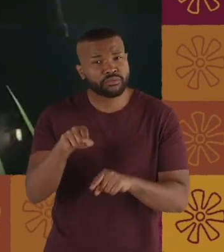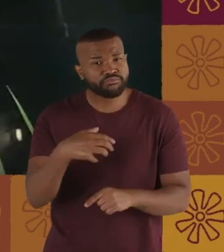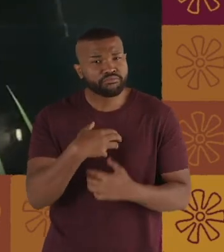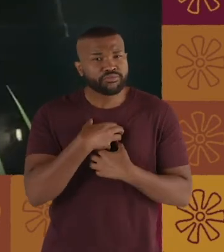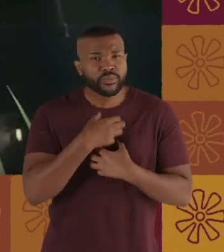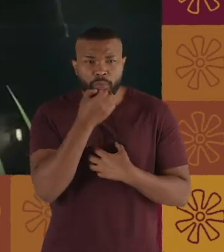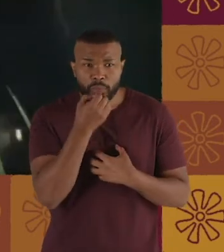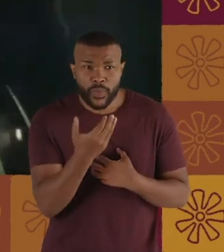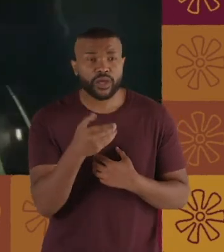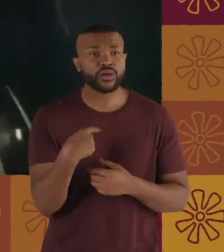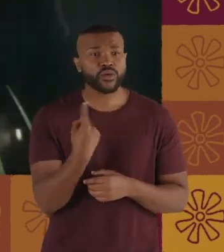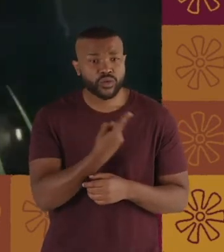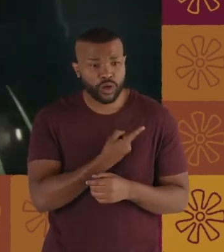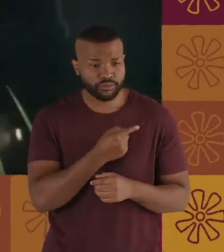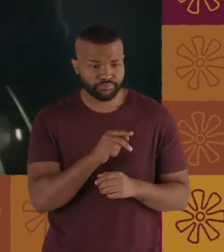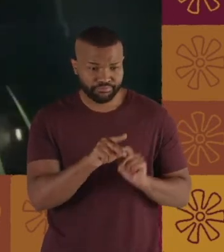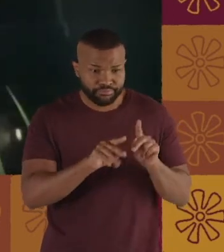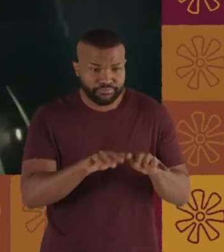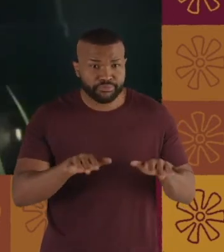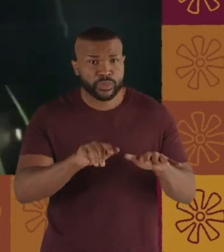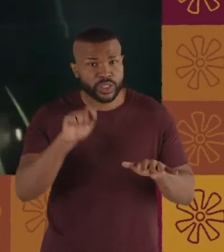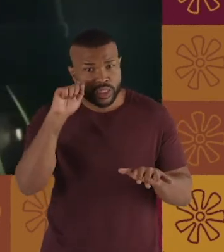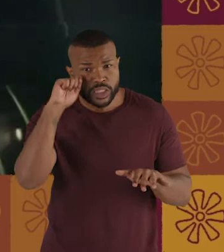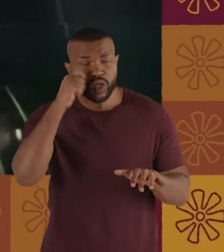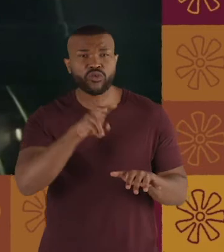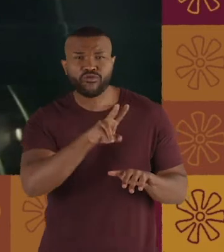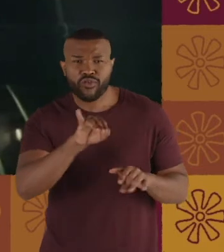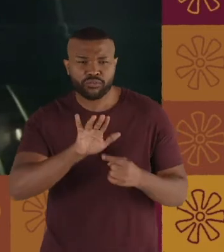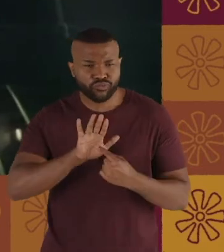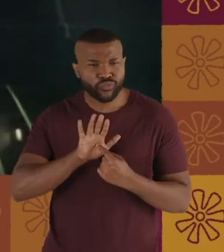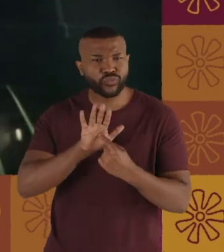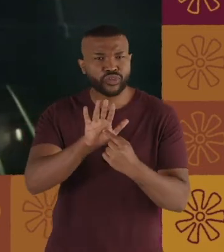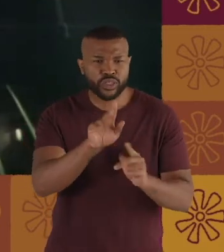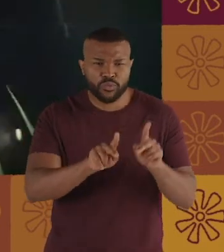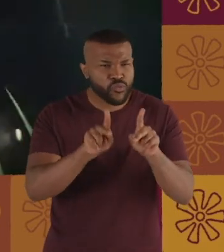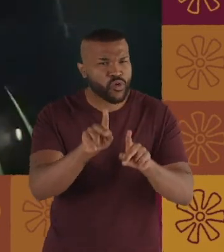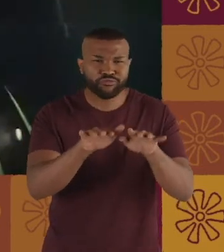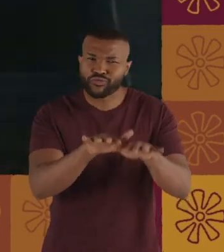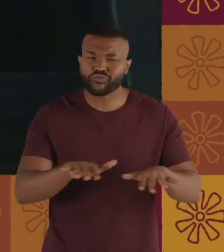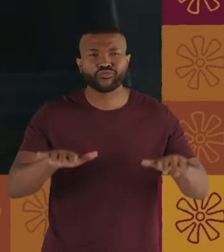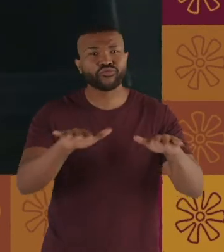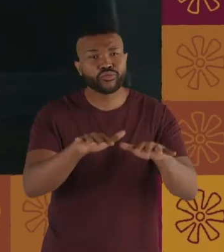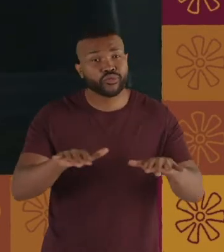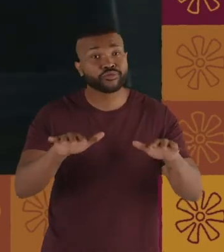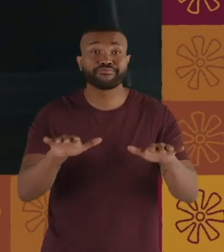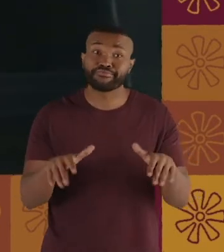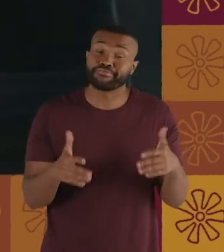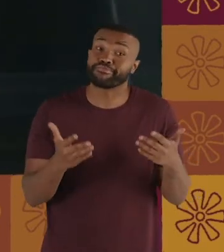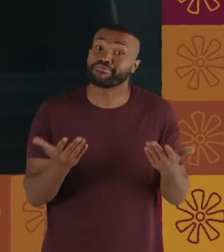-estar que nós estamos pedindo aos negros, ela vai beneficiar toda a população. E de